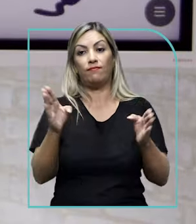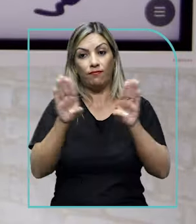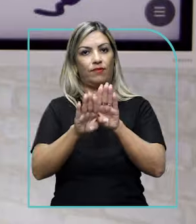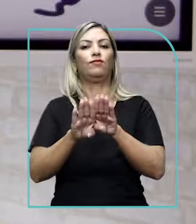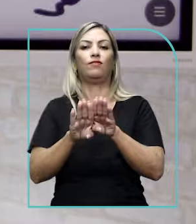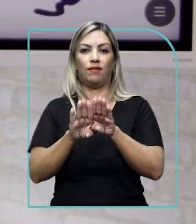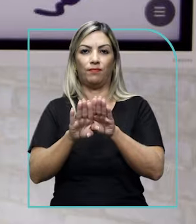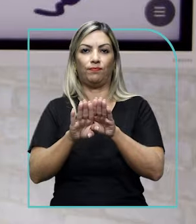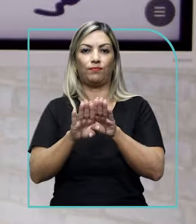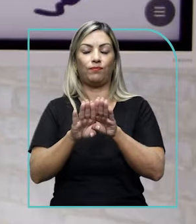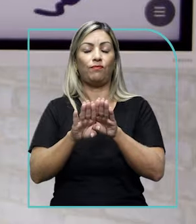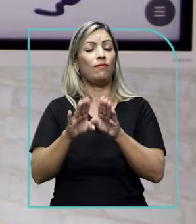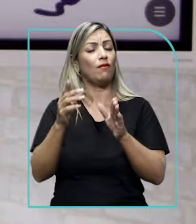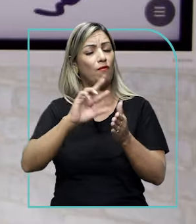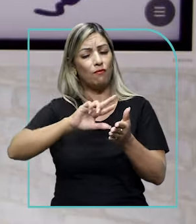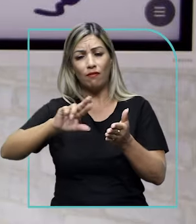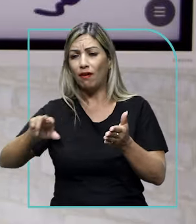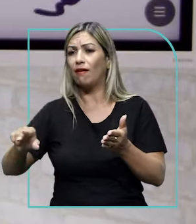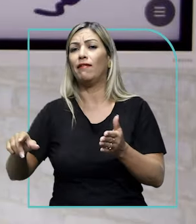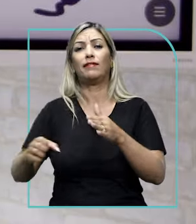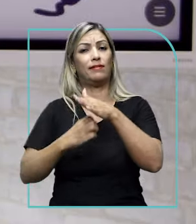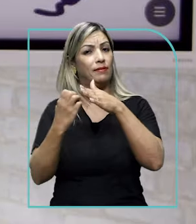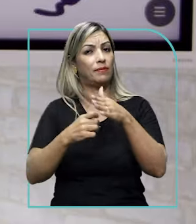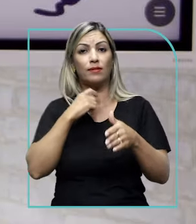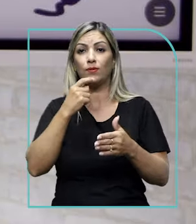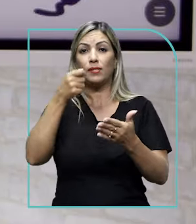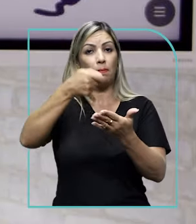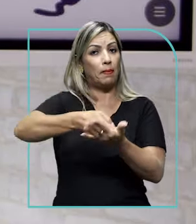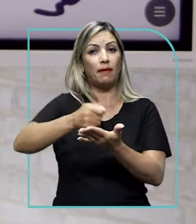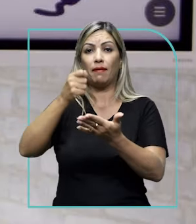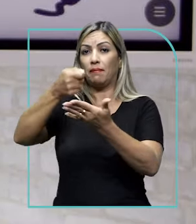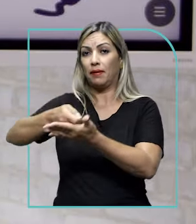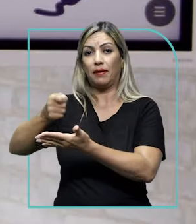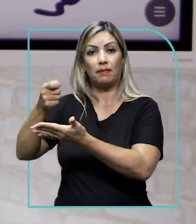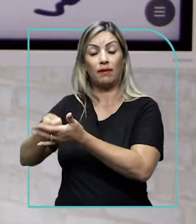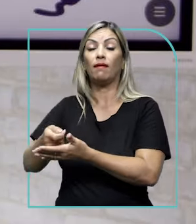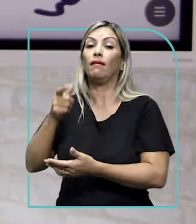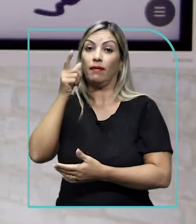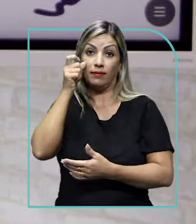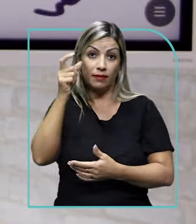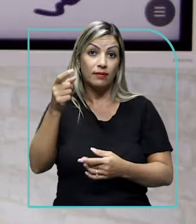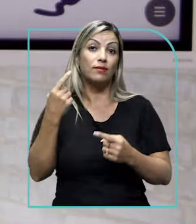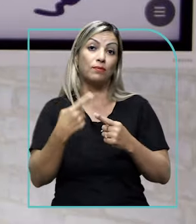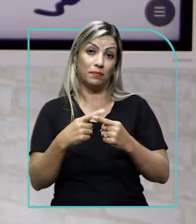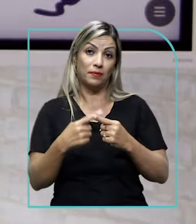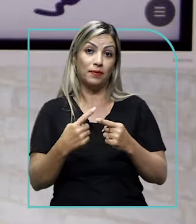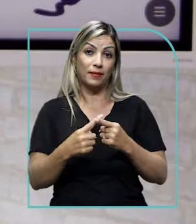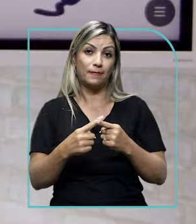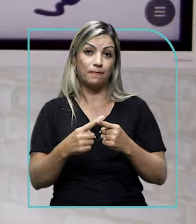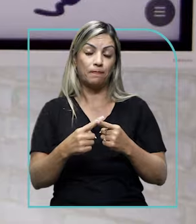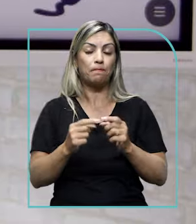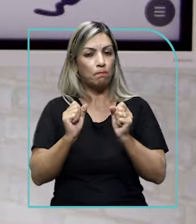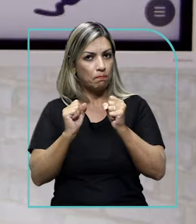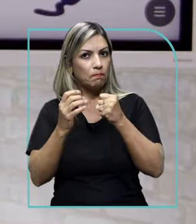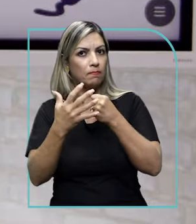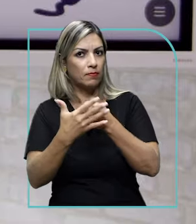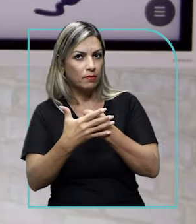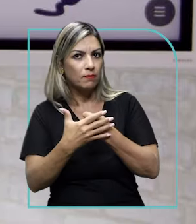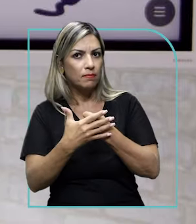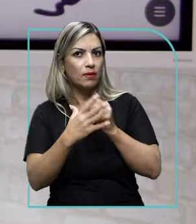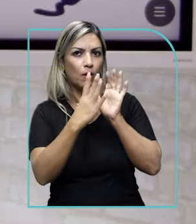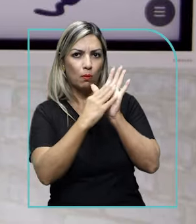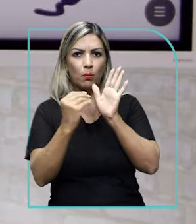pandemia. Muitas empresas não conseguiram bancar. E até isso é interessante porque a partir da pandemia